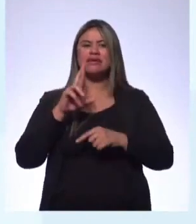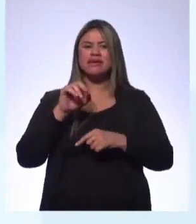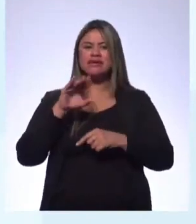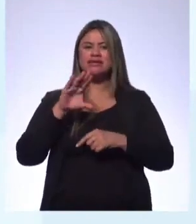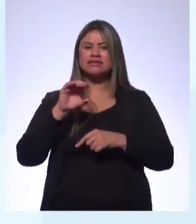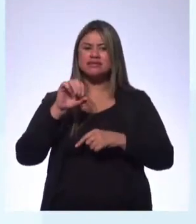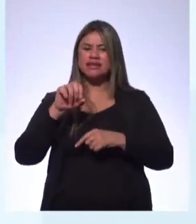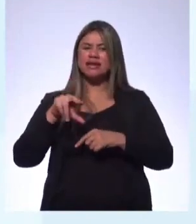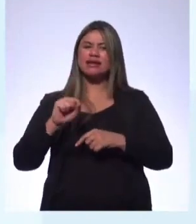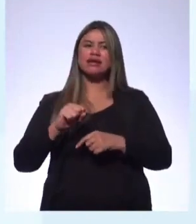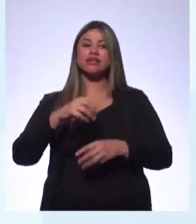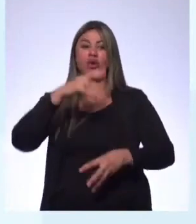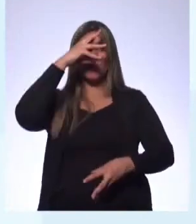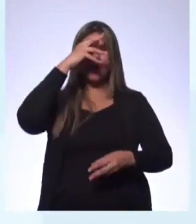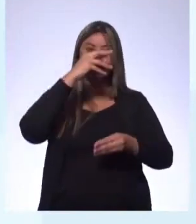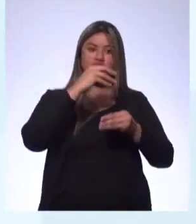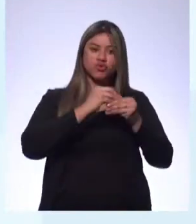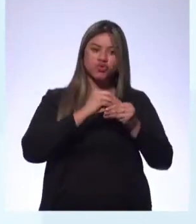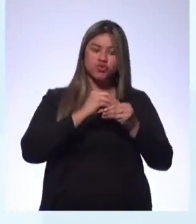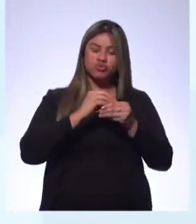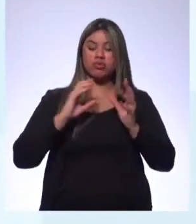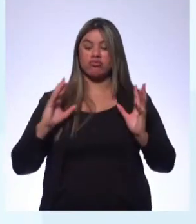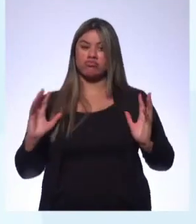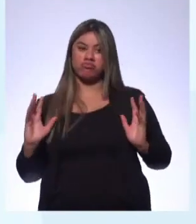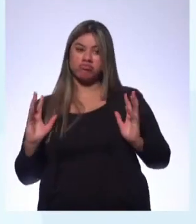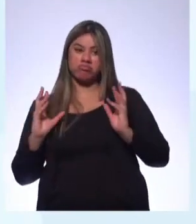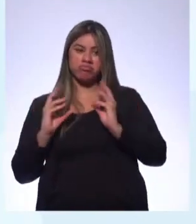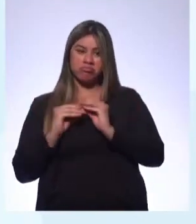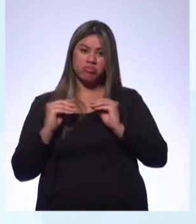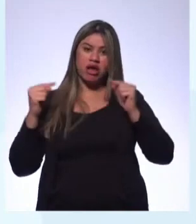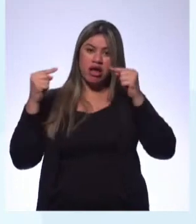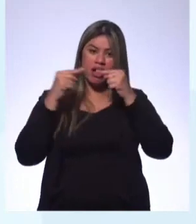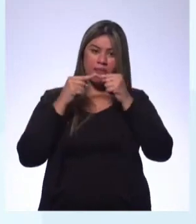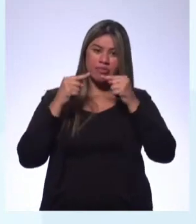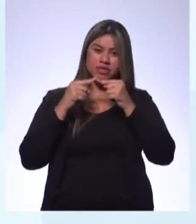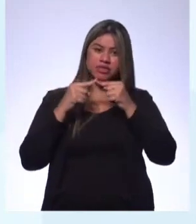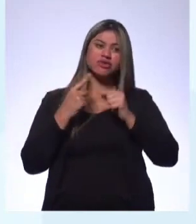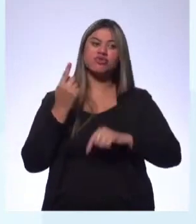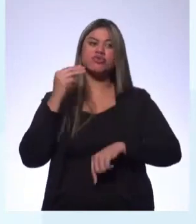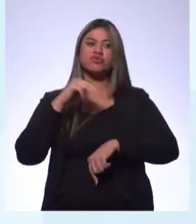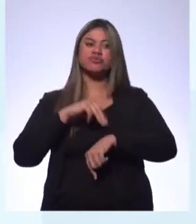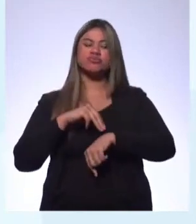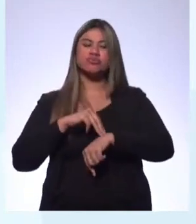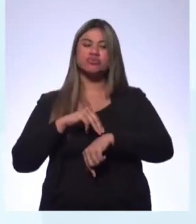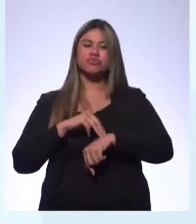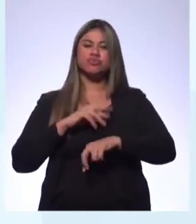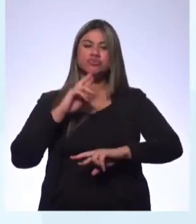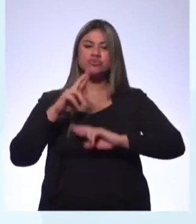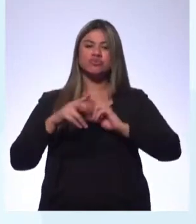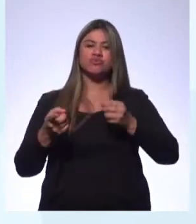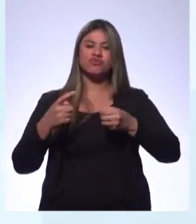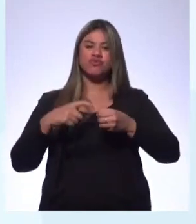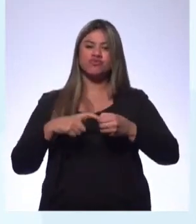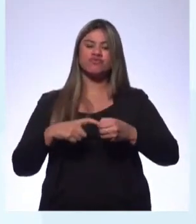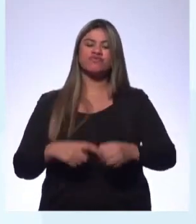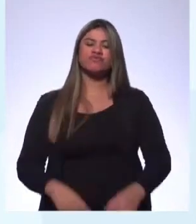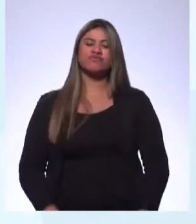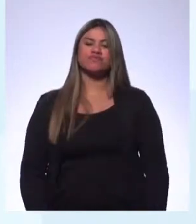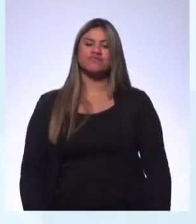explicou como deixar claro o que me chamou a atenção na obra? Espera um minutinho para responder e a gente já volta.